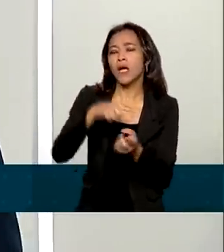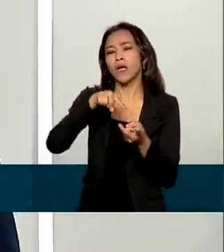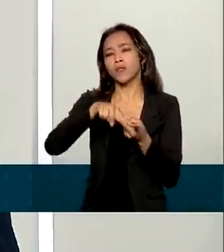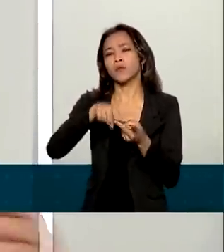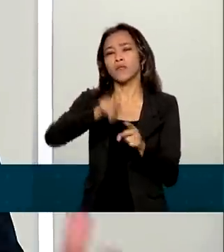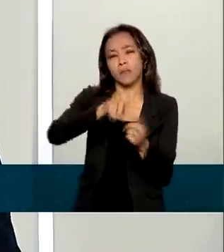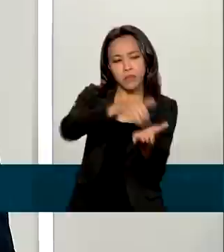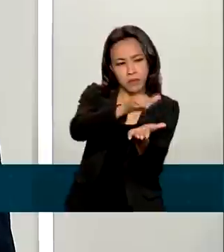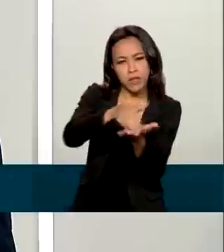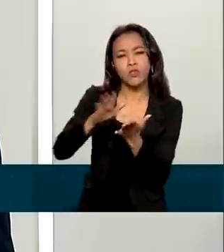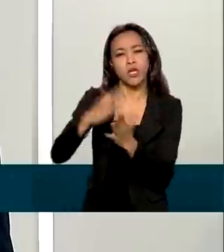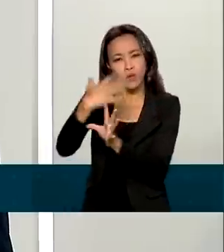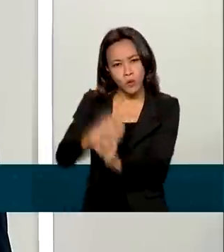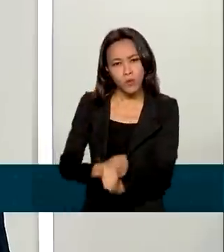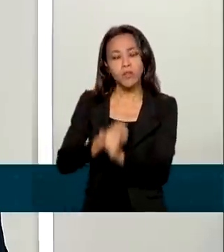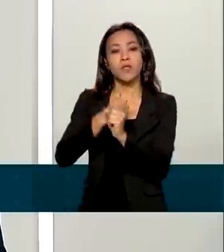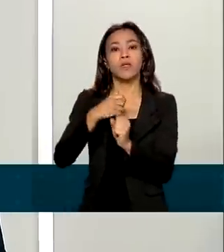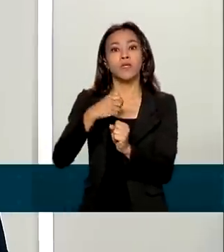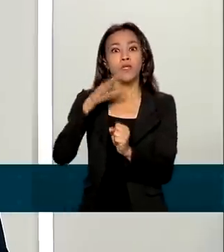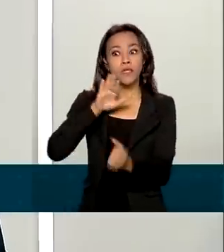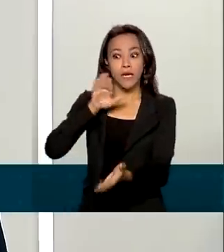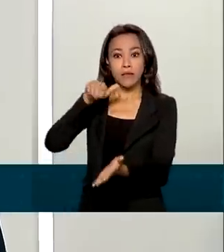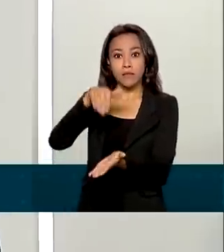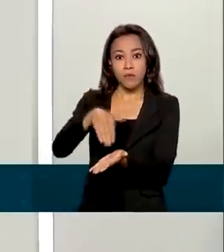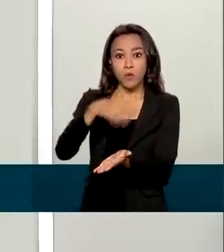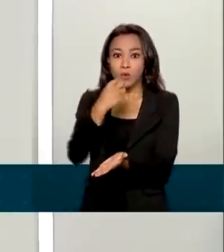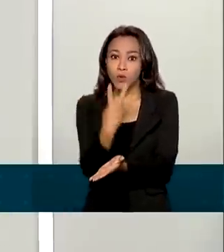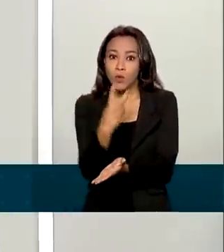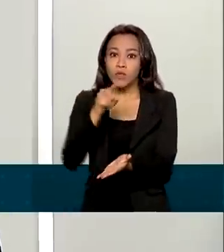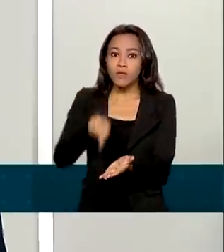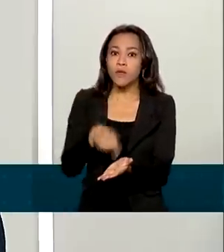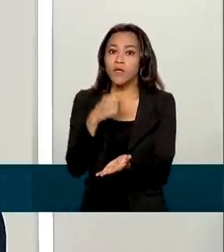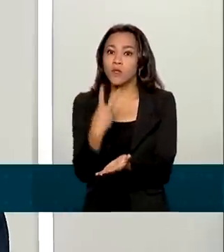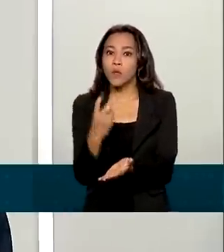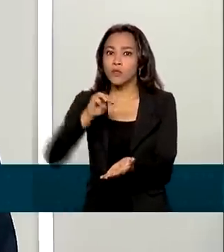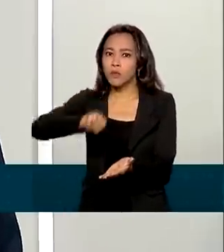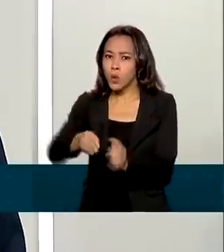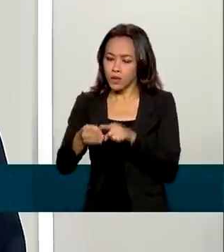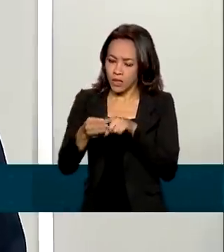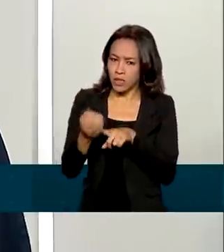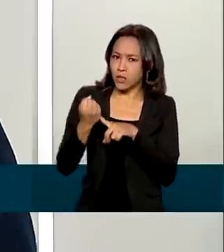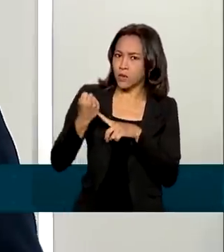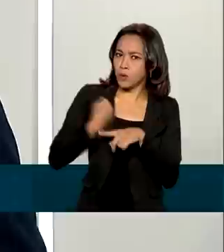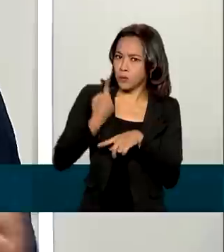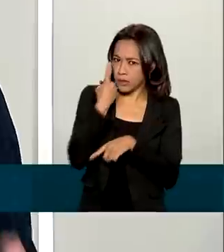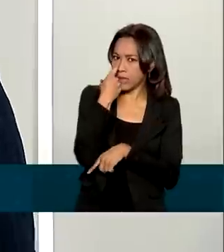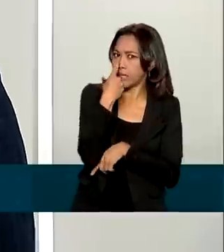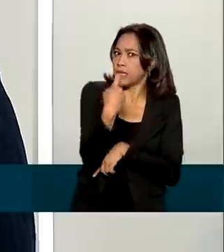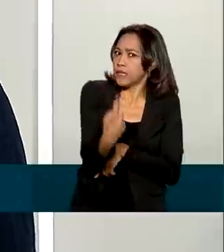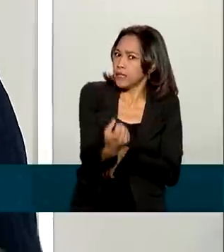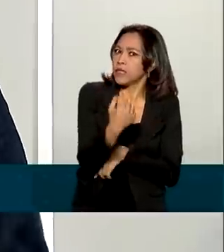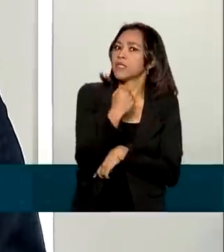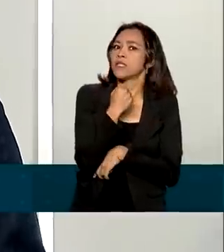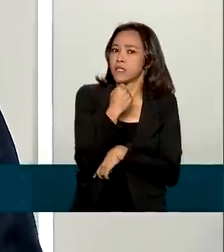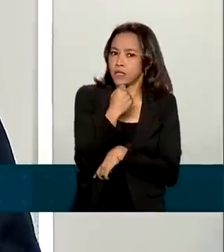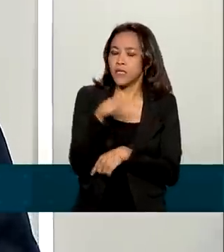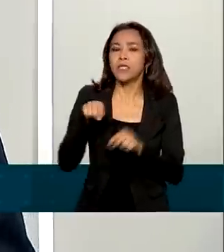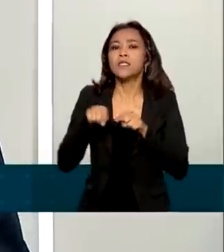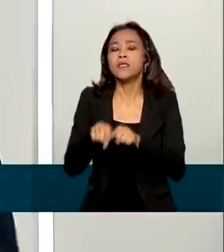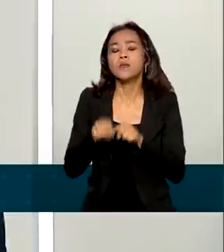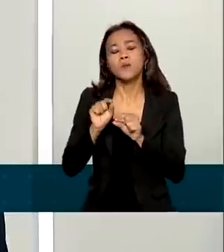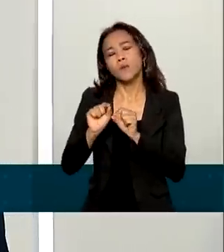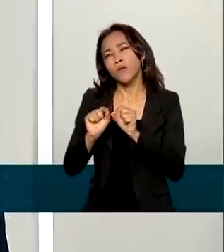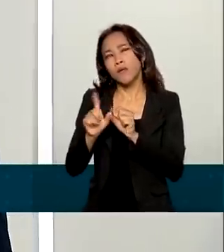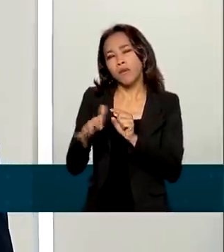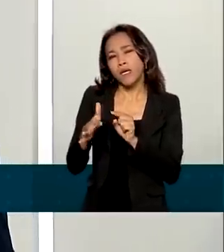E, com isso, o número do ano chega a 2,2 milhões, o que é um número bastante interessante, correspondendo a uma média de cerca,